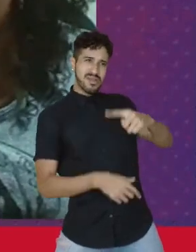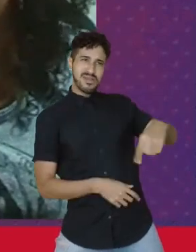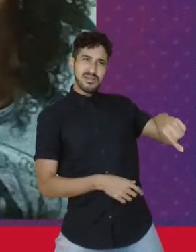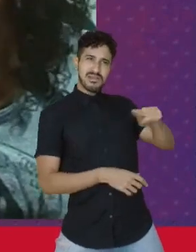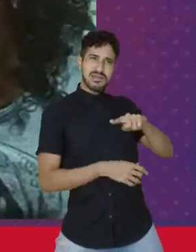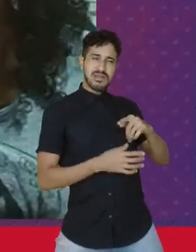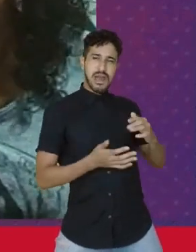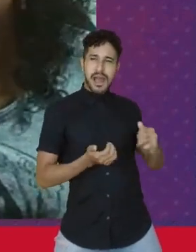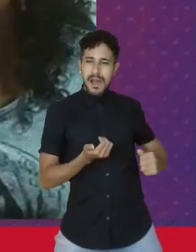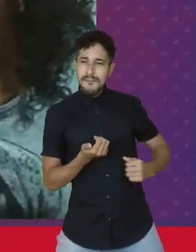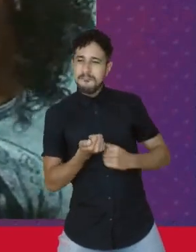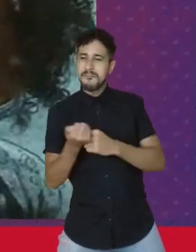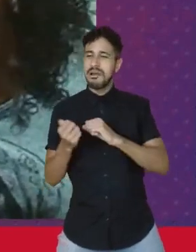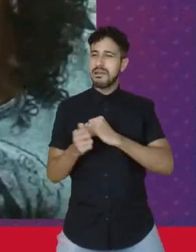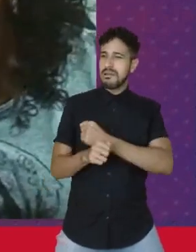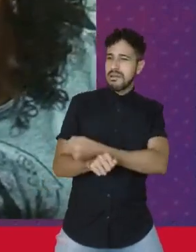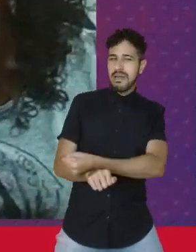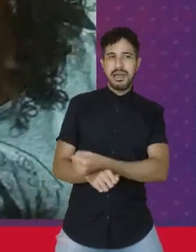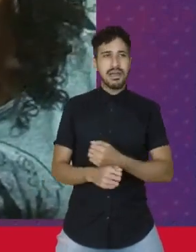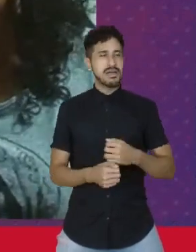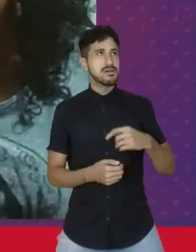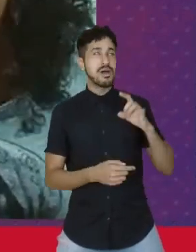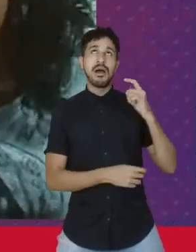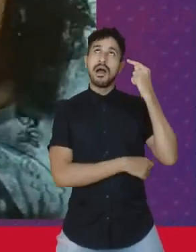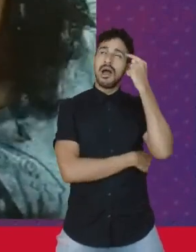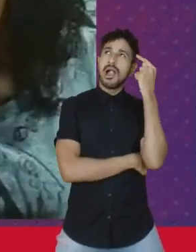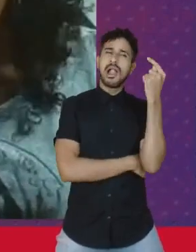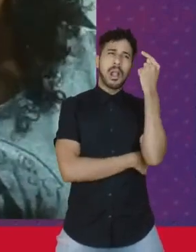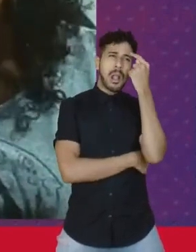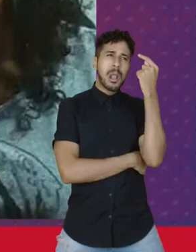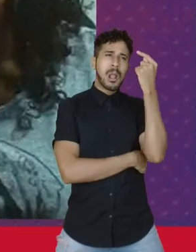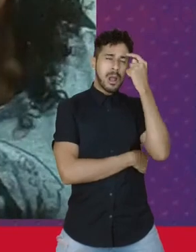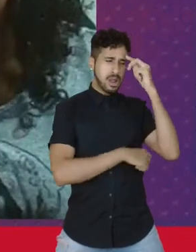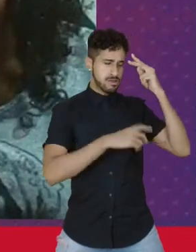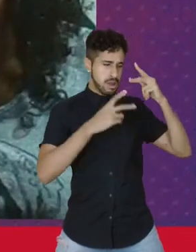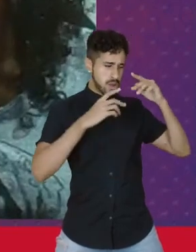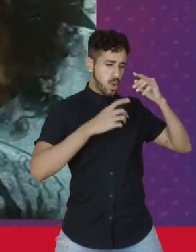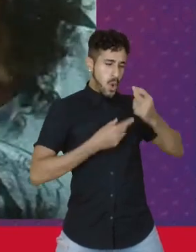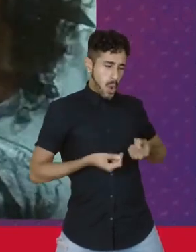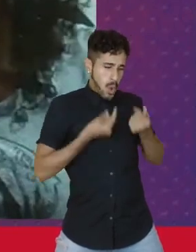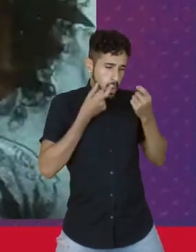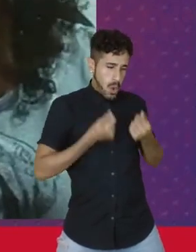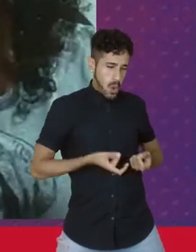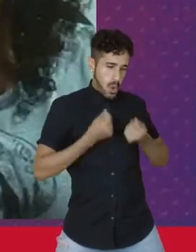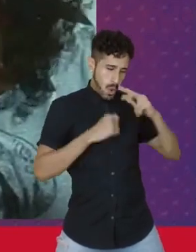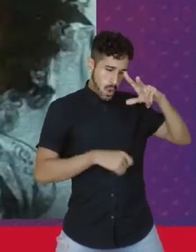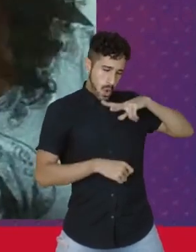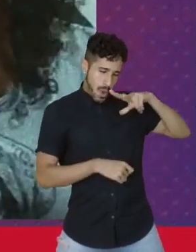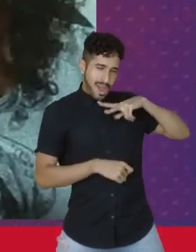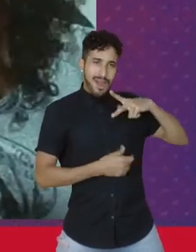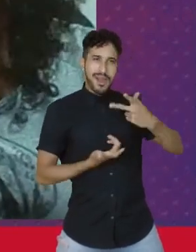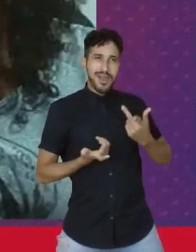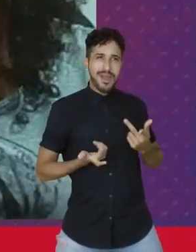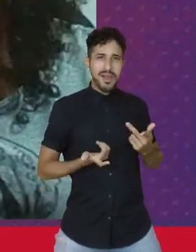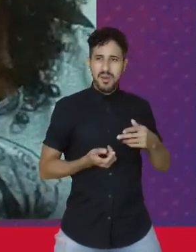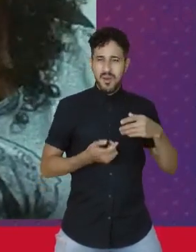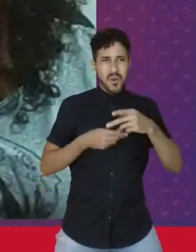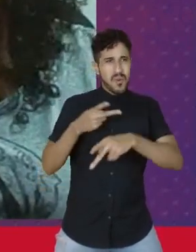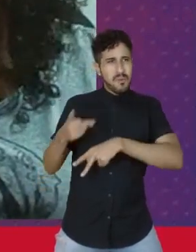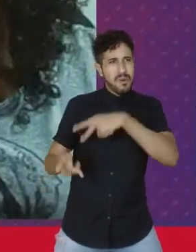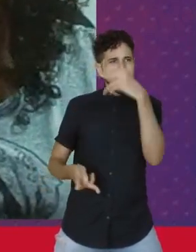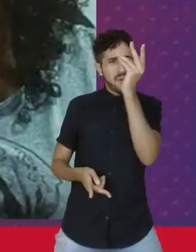escravocadas, que estão lá só pensando no seu benefício próprio e fazendo a população